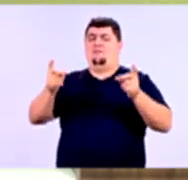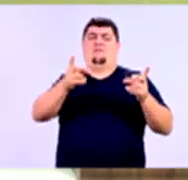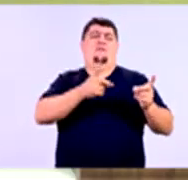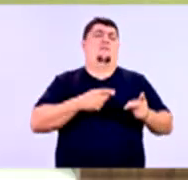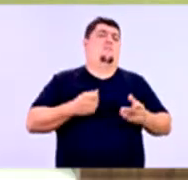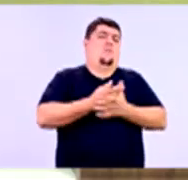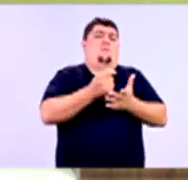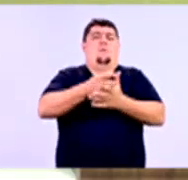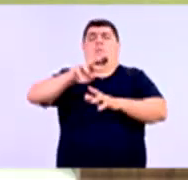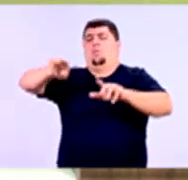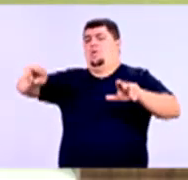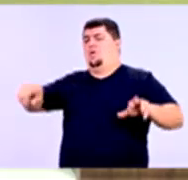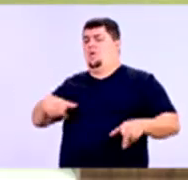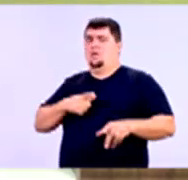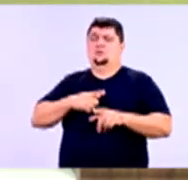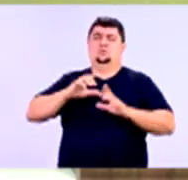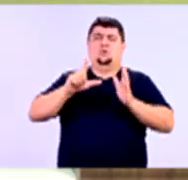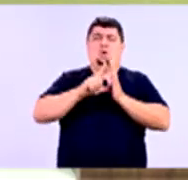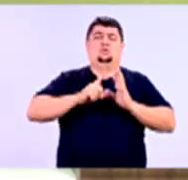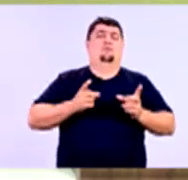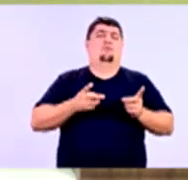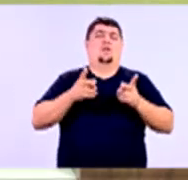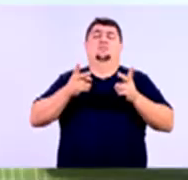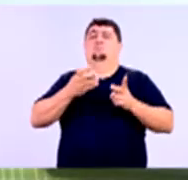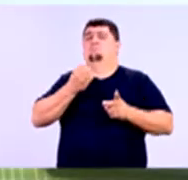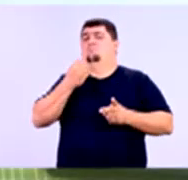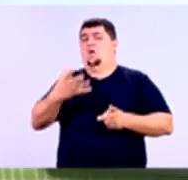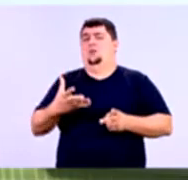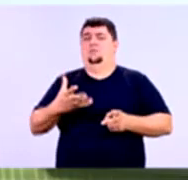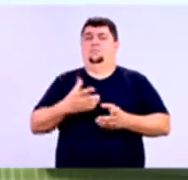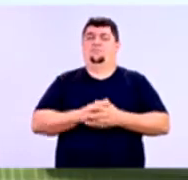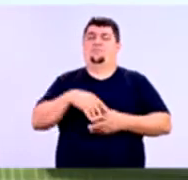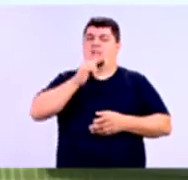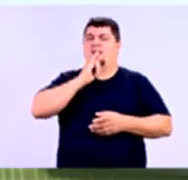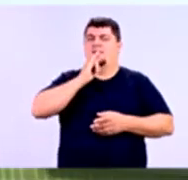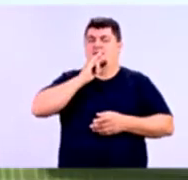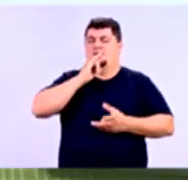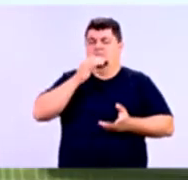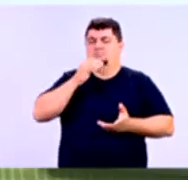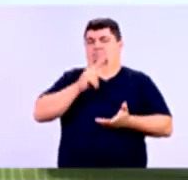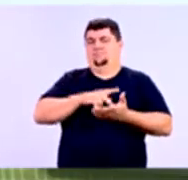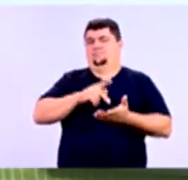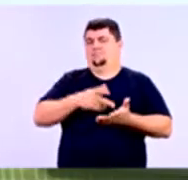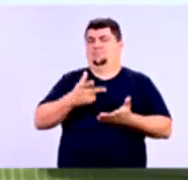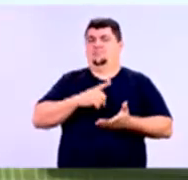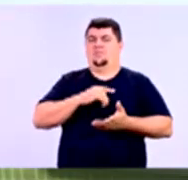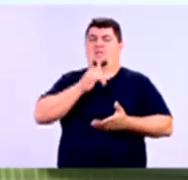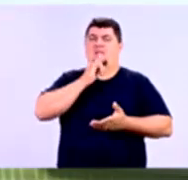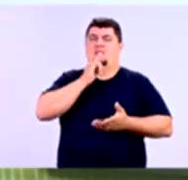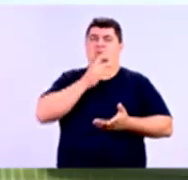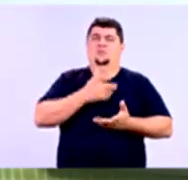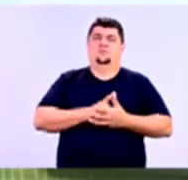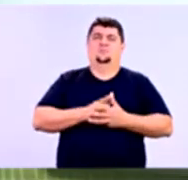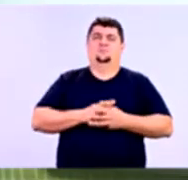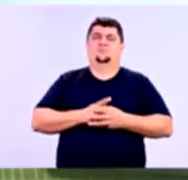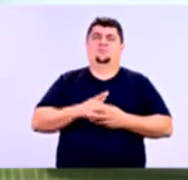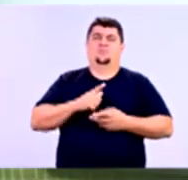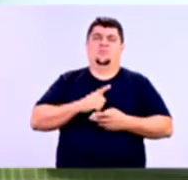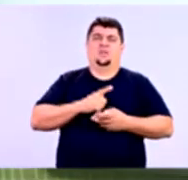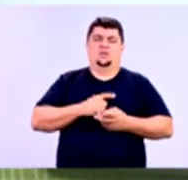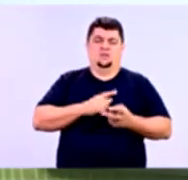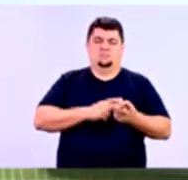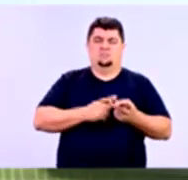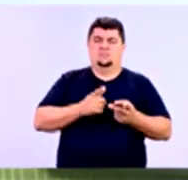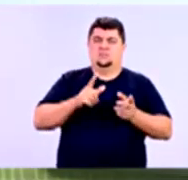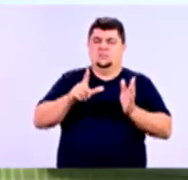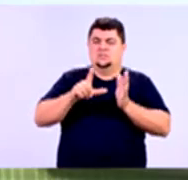setores, elas aumentam bastante, né? Isso, muito bom, professor. Gente, um exemplo bem prático disso é quando a gente vê o seguinte. Há expansão de crédito quando as